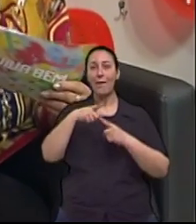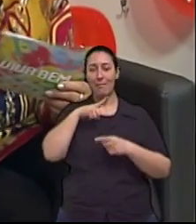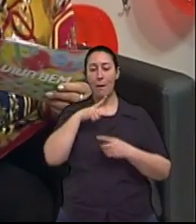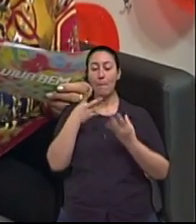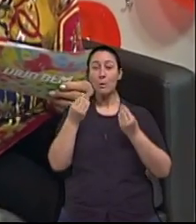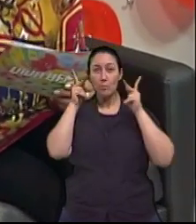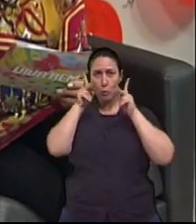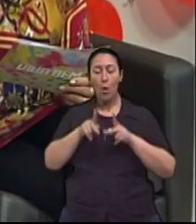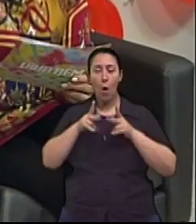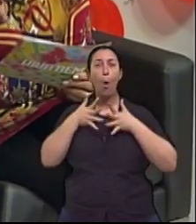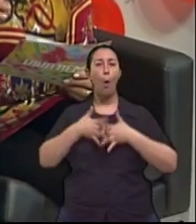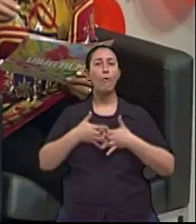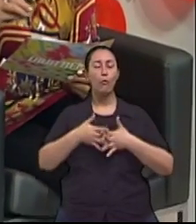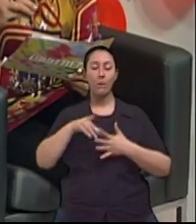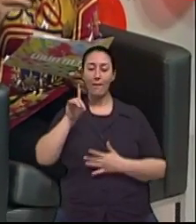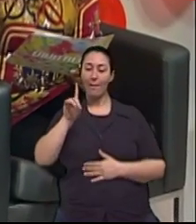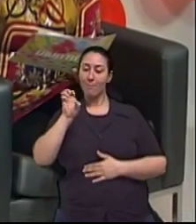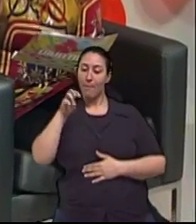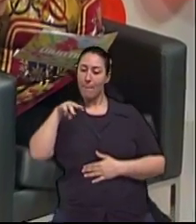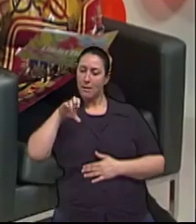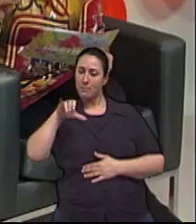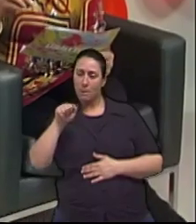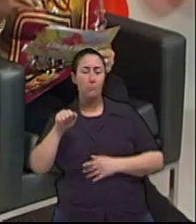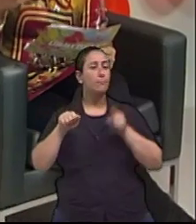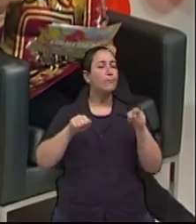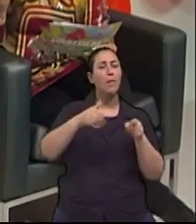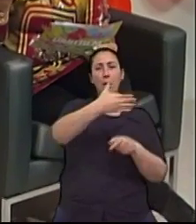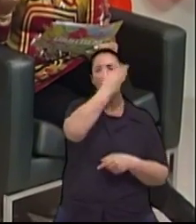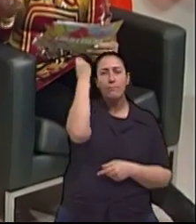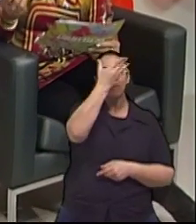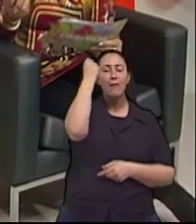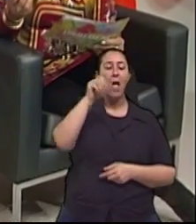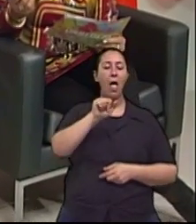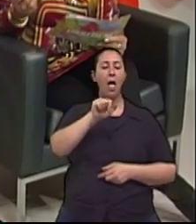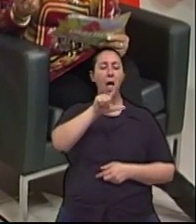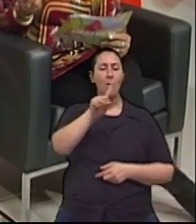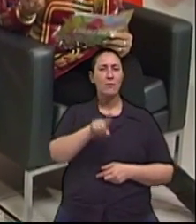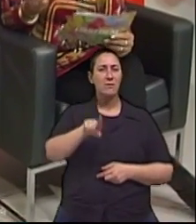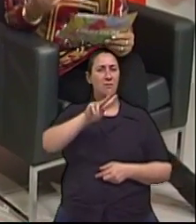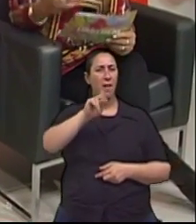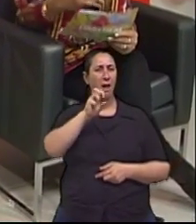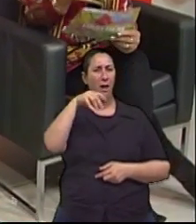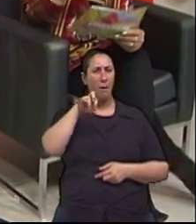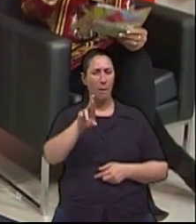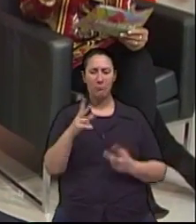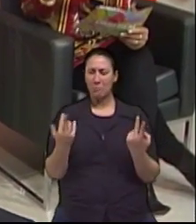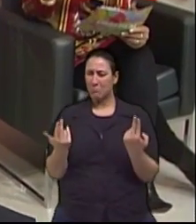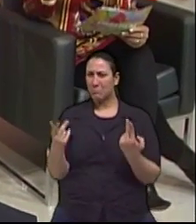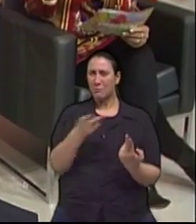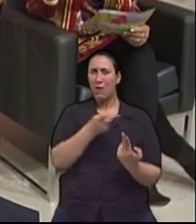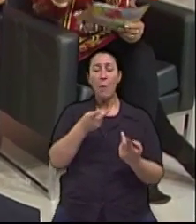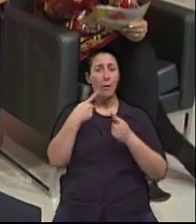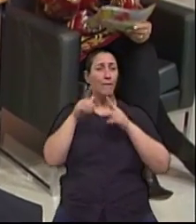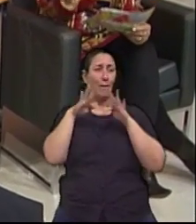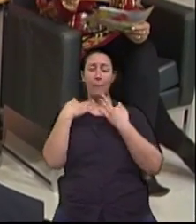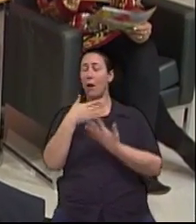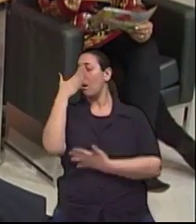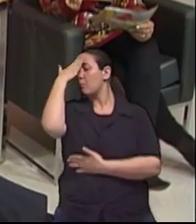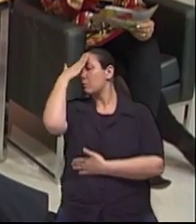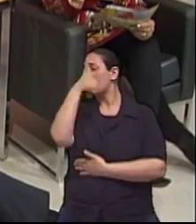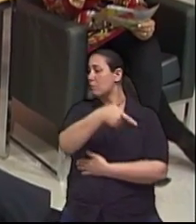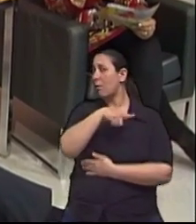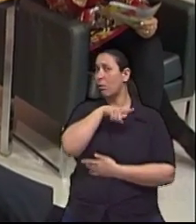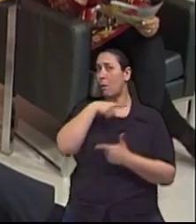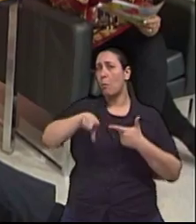vejo Alzheimer, então, qualquer idoso que tenha qualquer deficiência cognitiva, os familiares já estão dizendo, está com